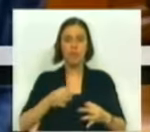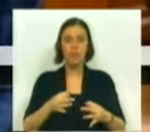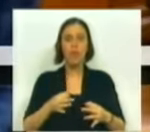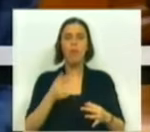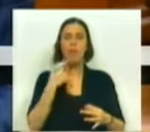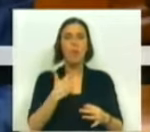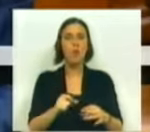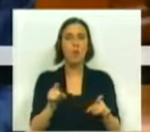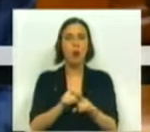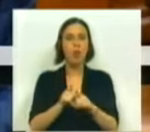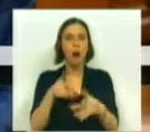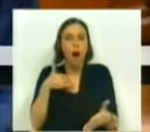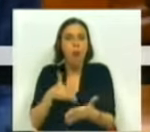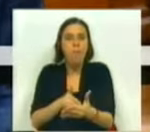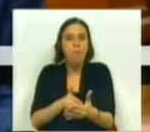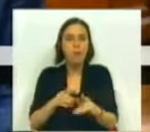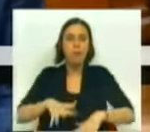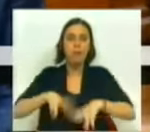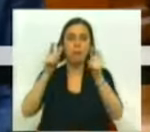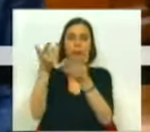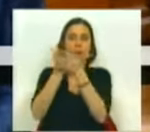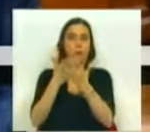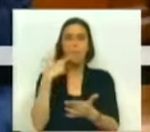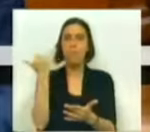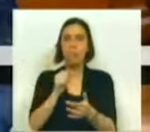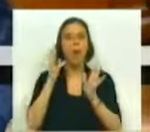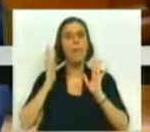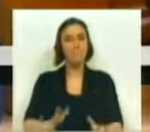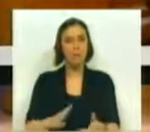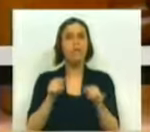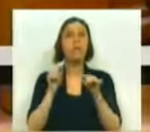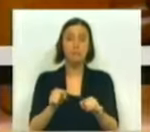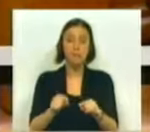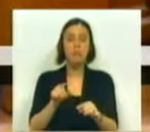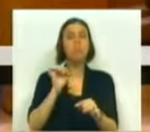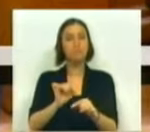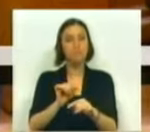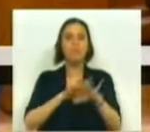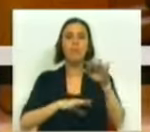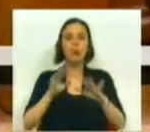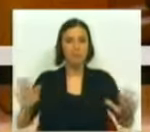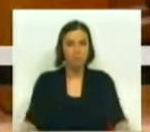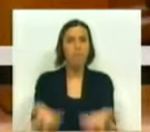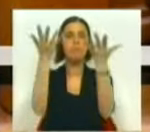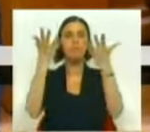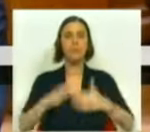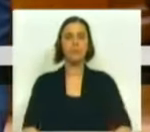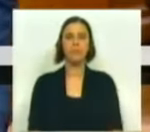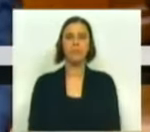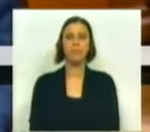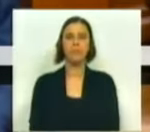deixar de ser um sério obstáculo ao crescimento económico para se tornar também num seu agente impulsionador.